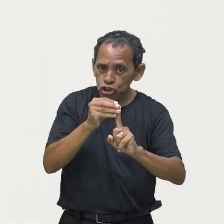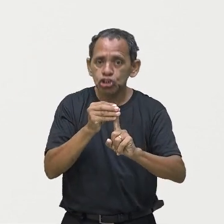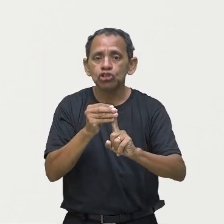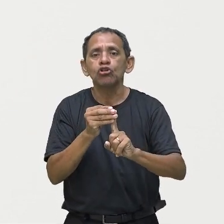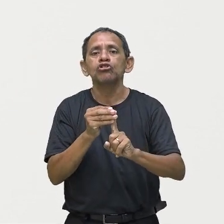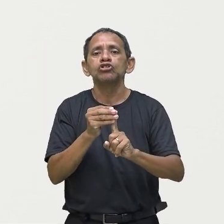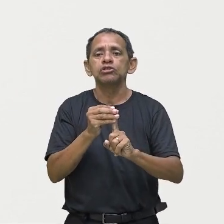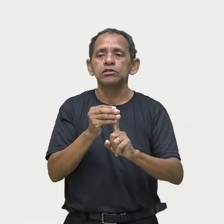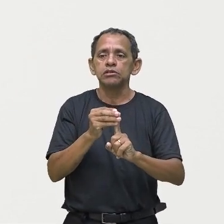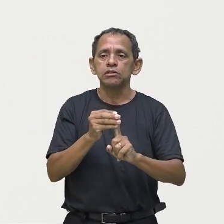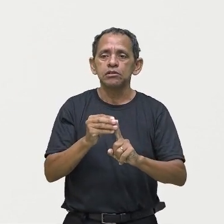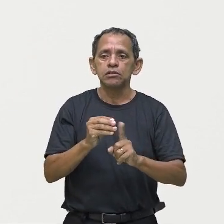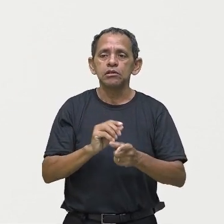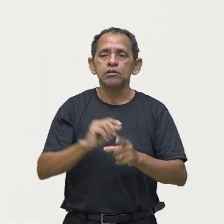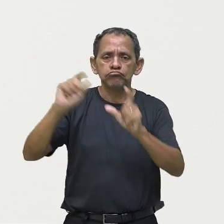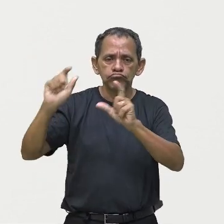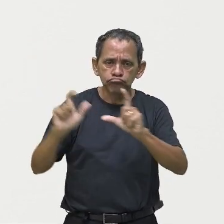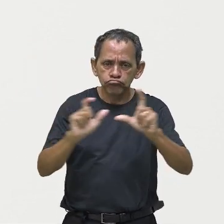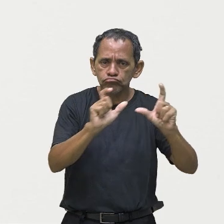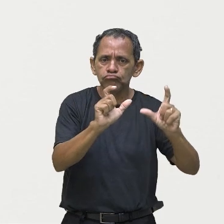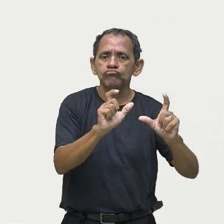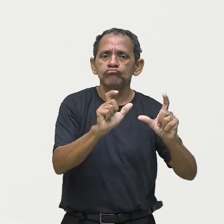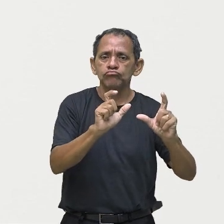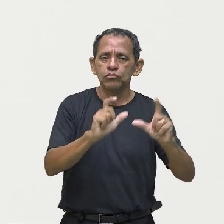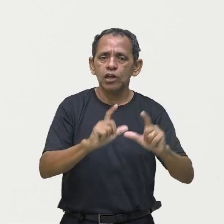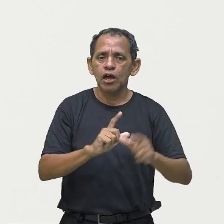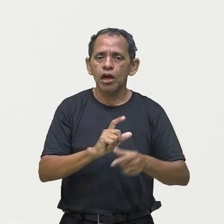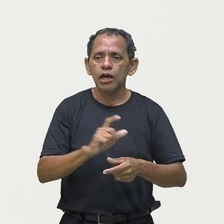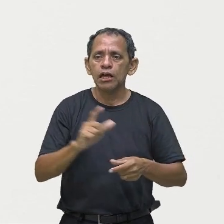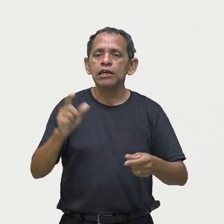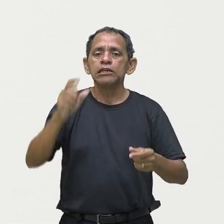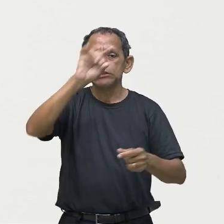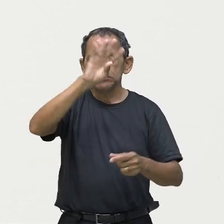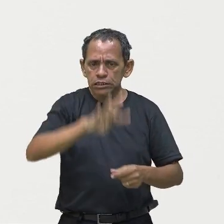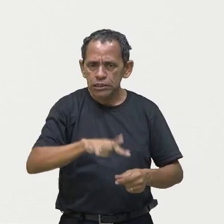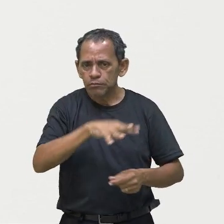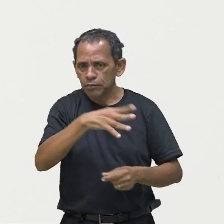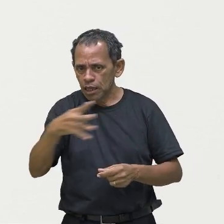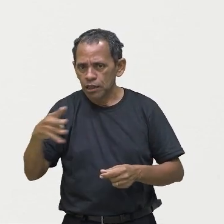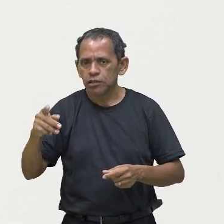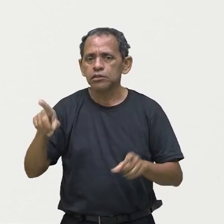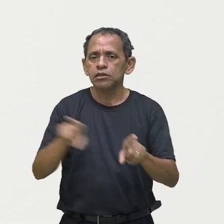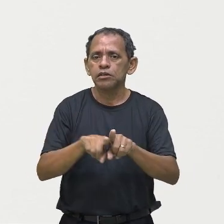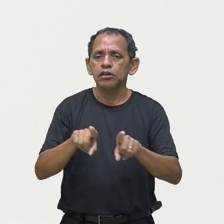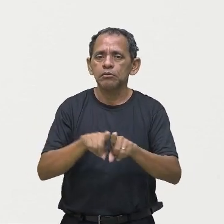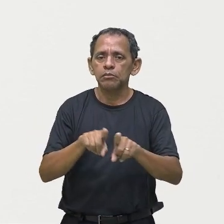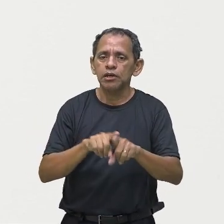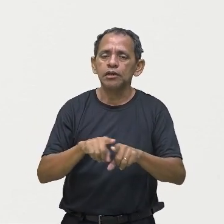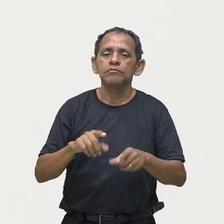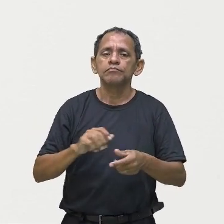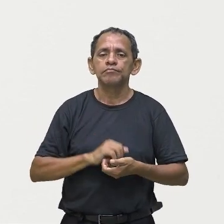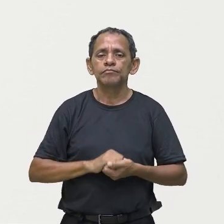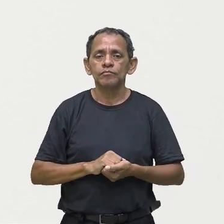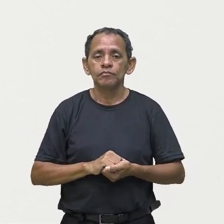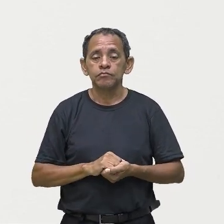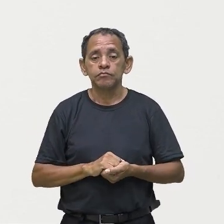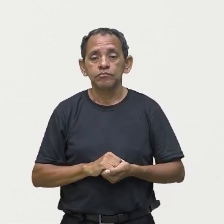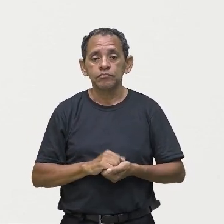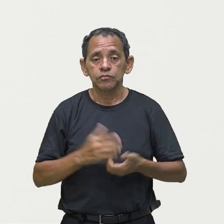fotografias, fundos e tabelas. Então, o infográfico, ele pode